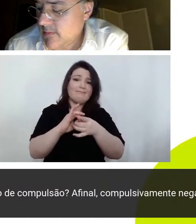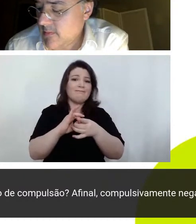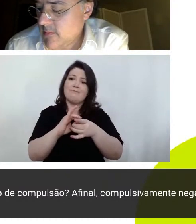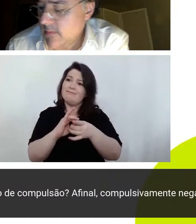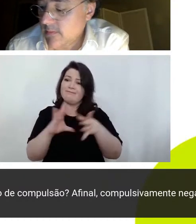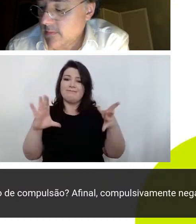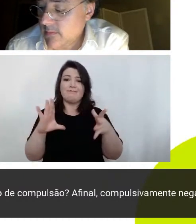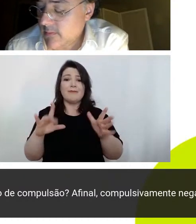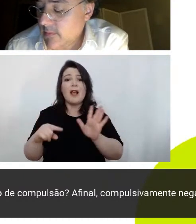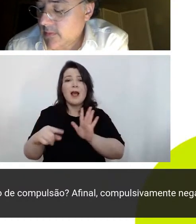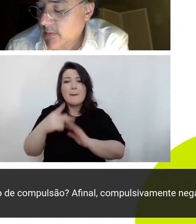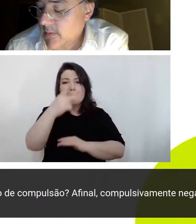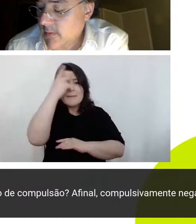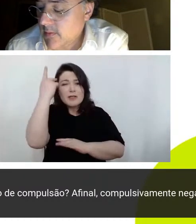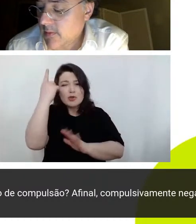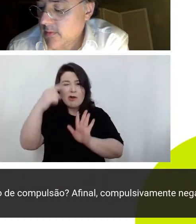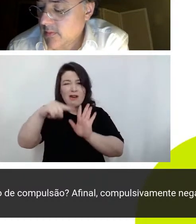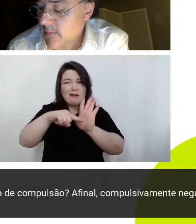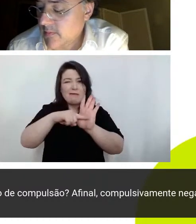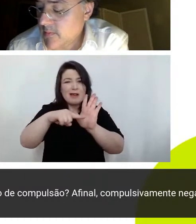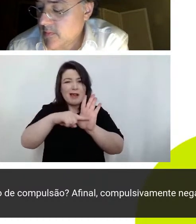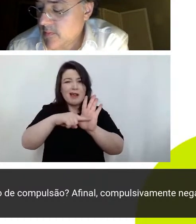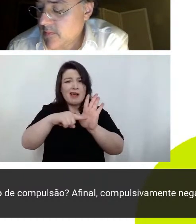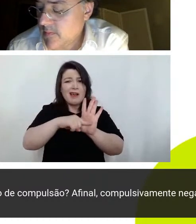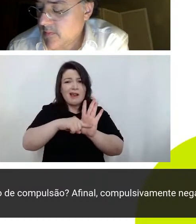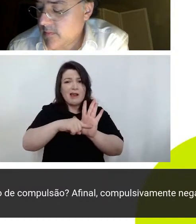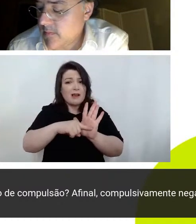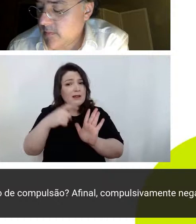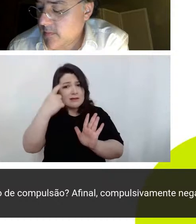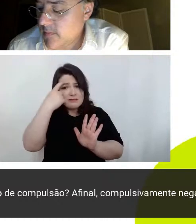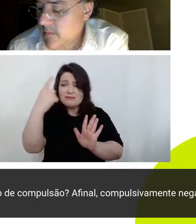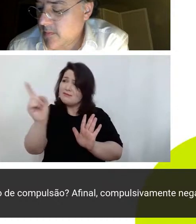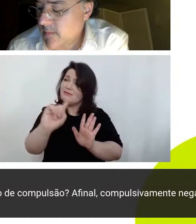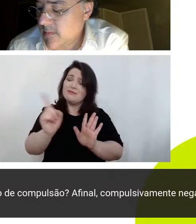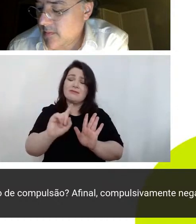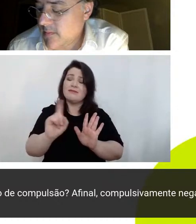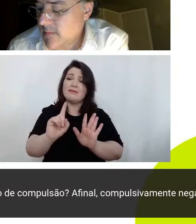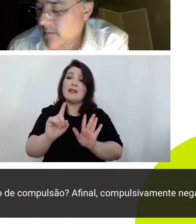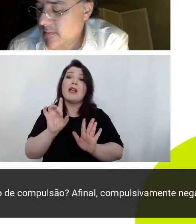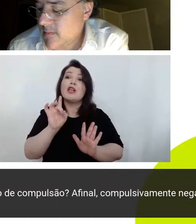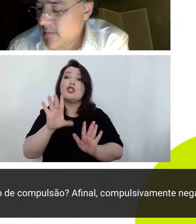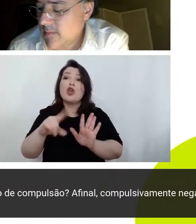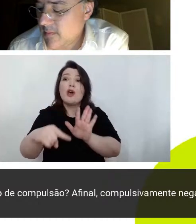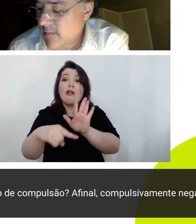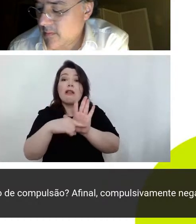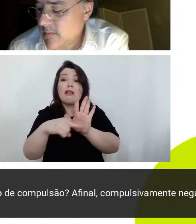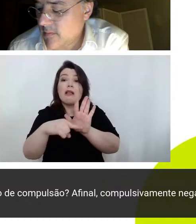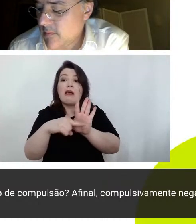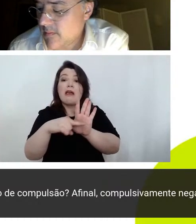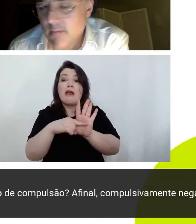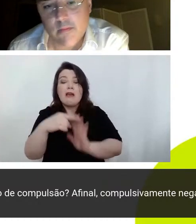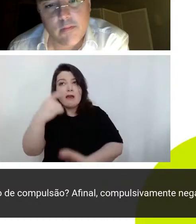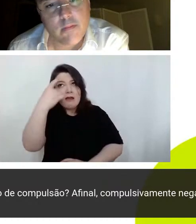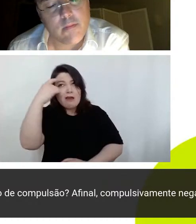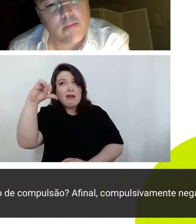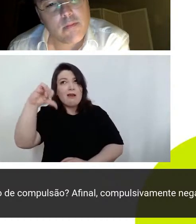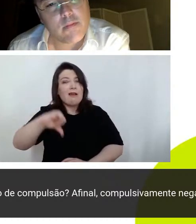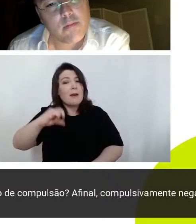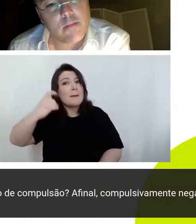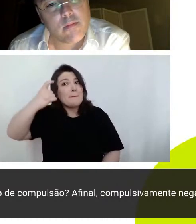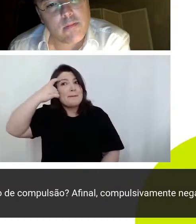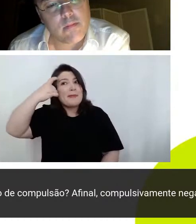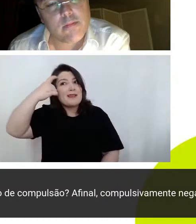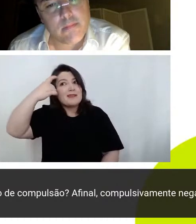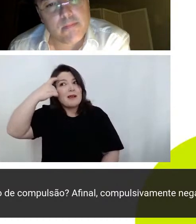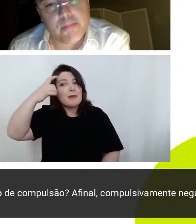negacionista não ele está ali negando acho que mais num pensamento fundamentado num pensamento